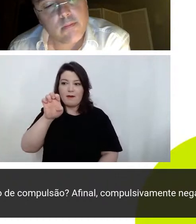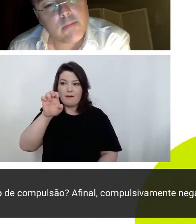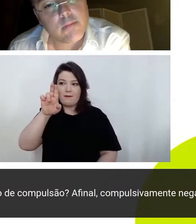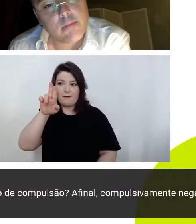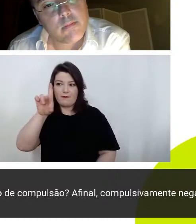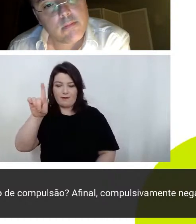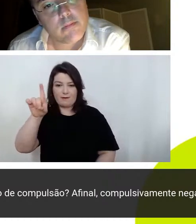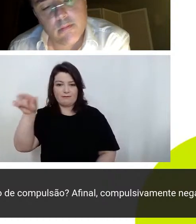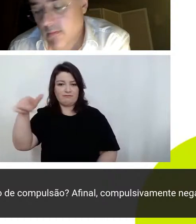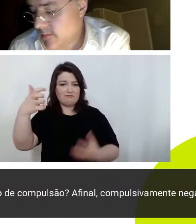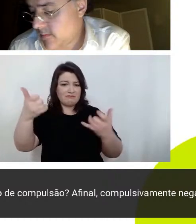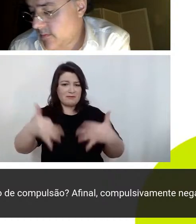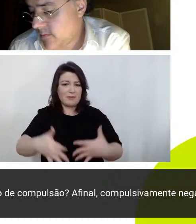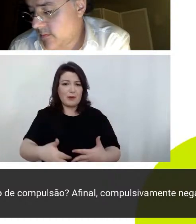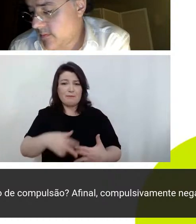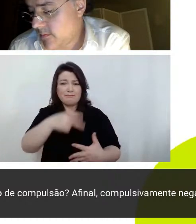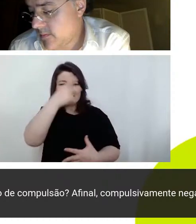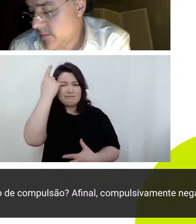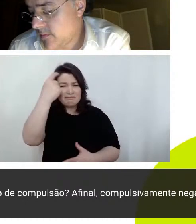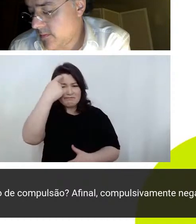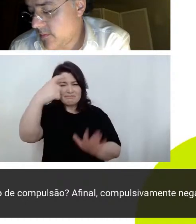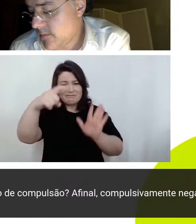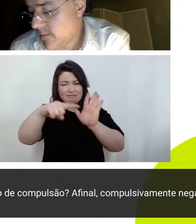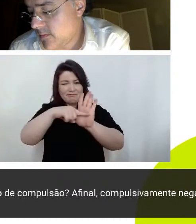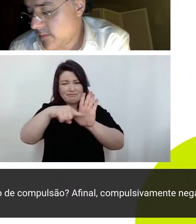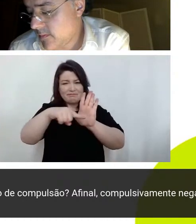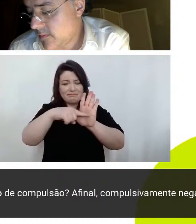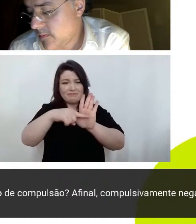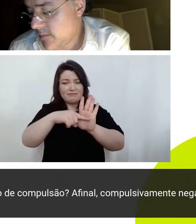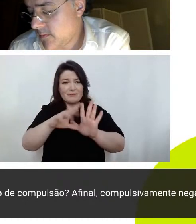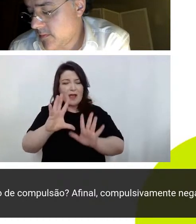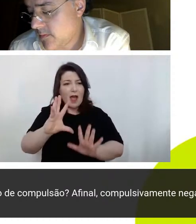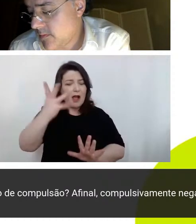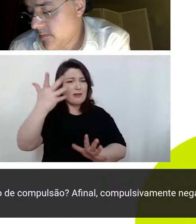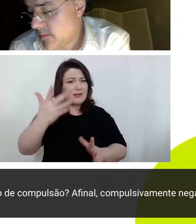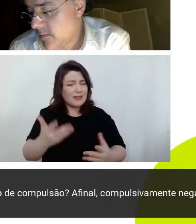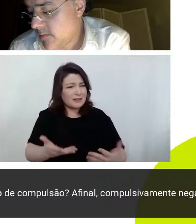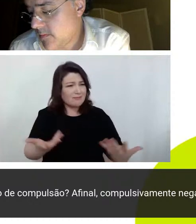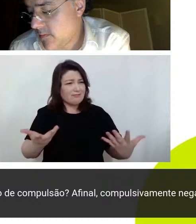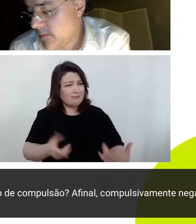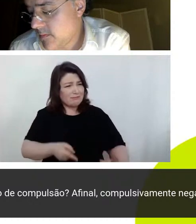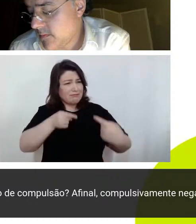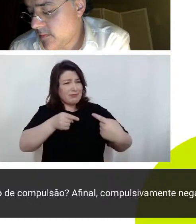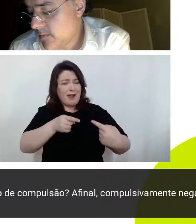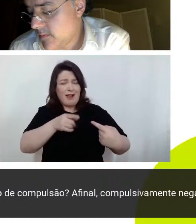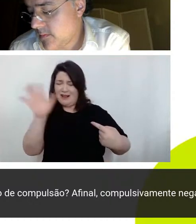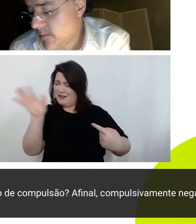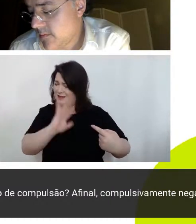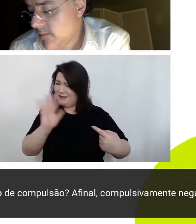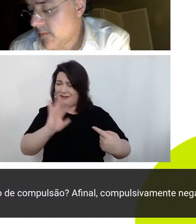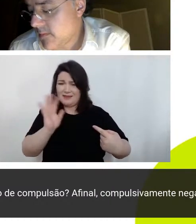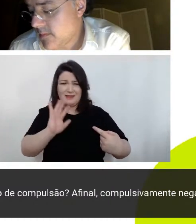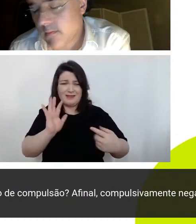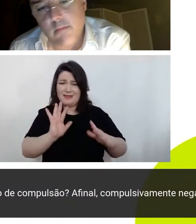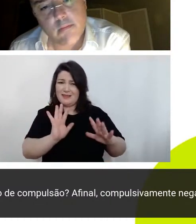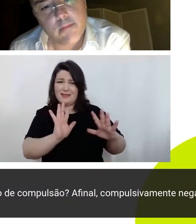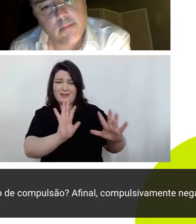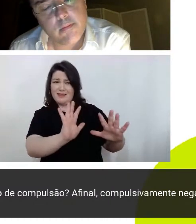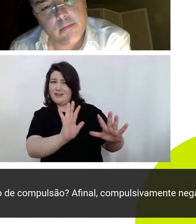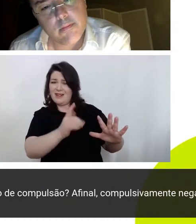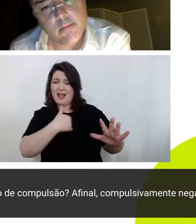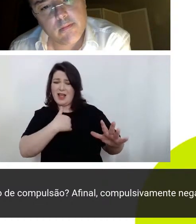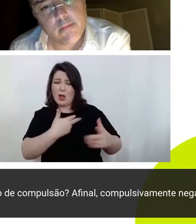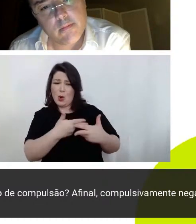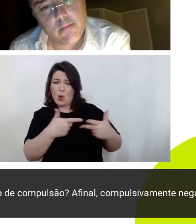o negacionista frente a um conflito ele nega a parte que vai lhe